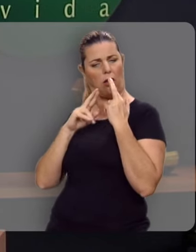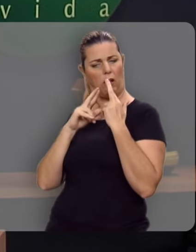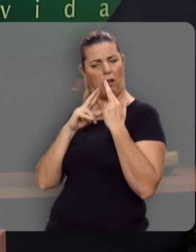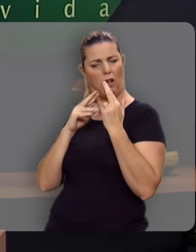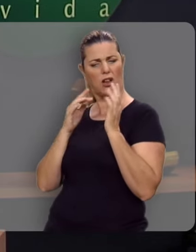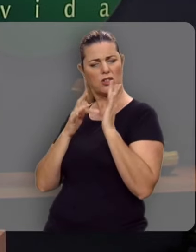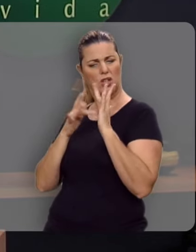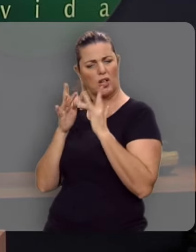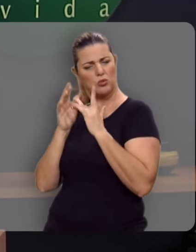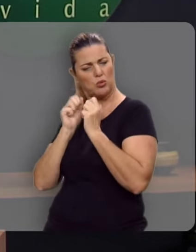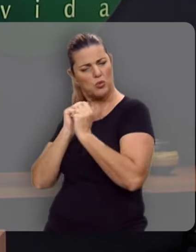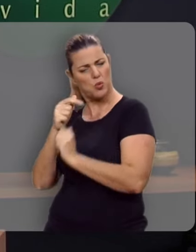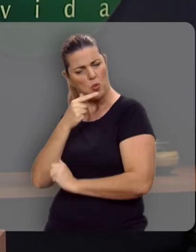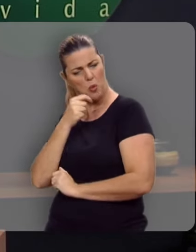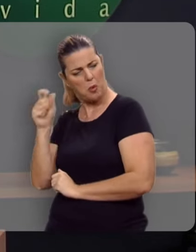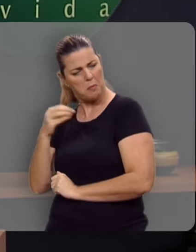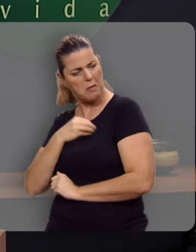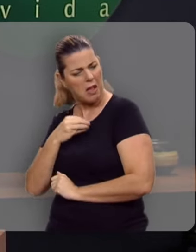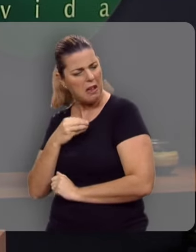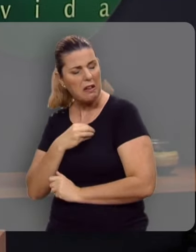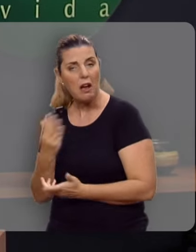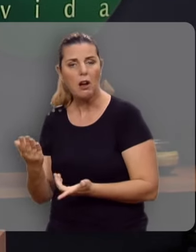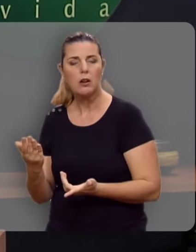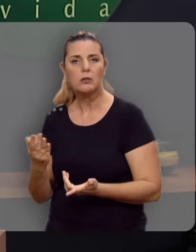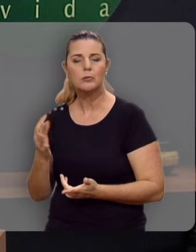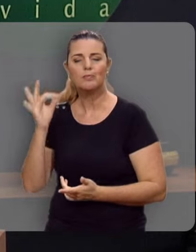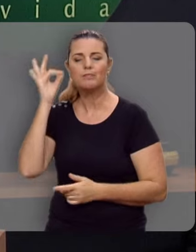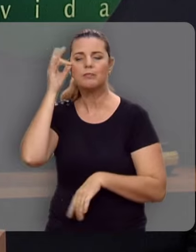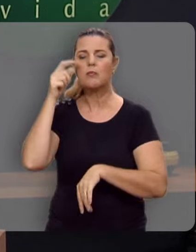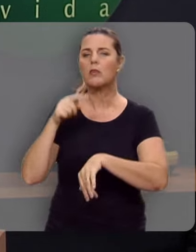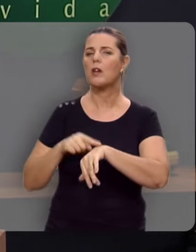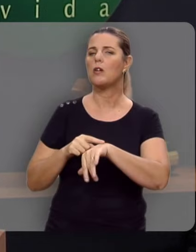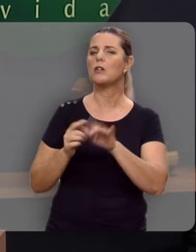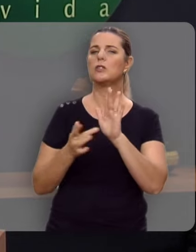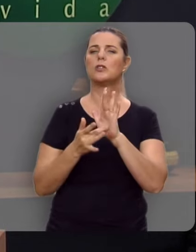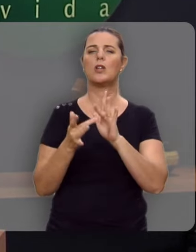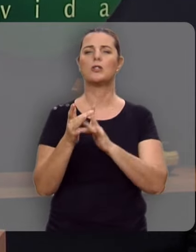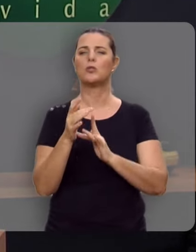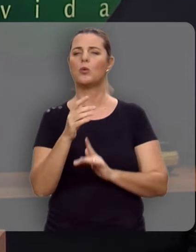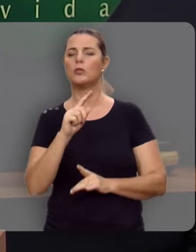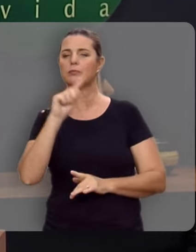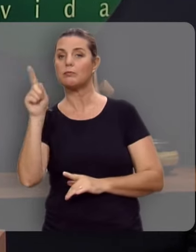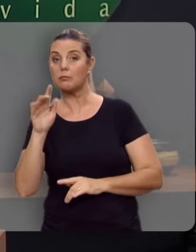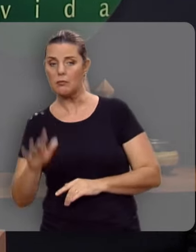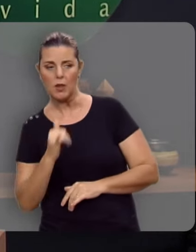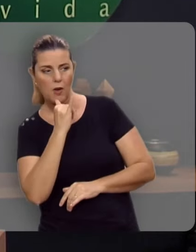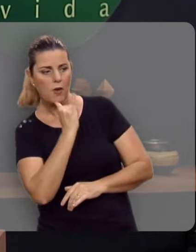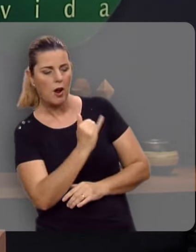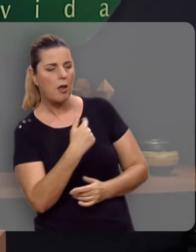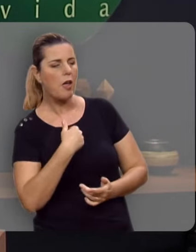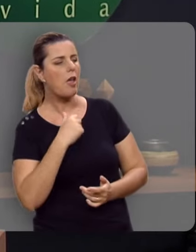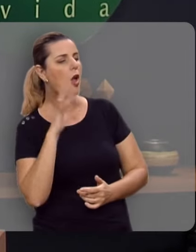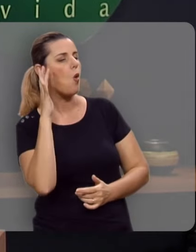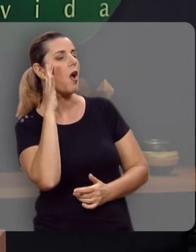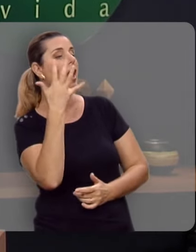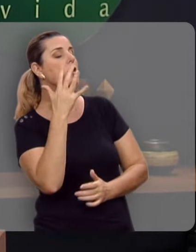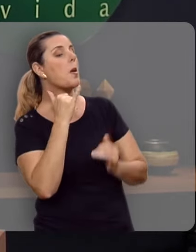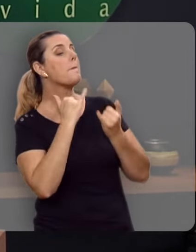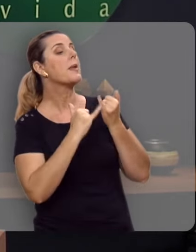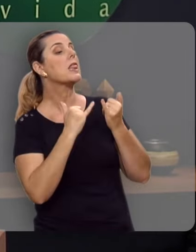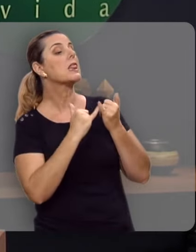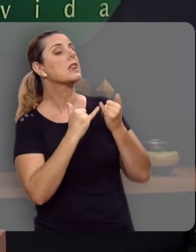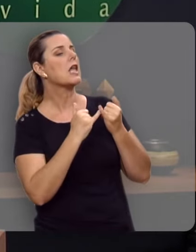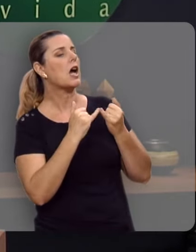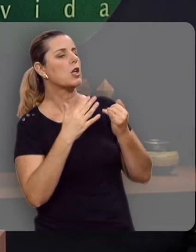estava se hospedando com um pecador. E naquele momento, Aqueu disse para Jesus, Senhor, eu resolvo dar a